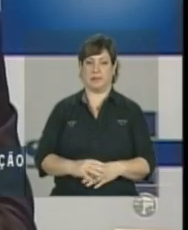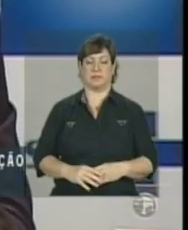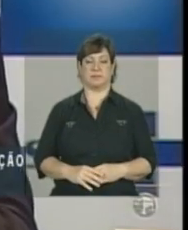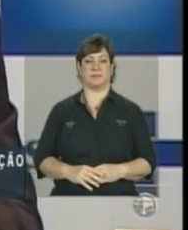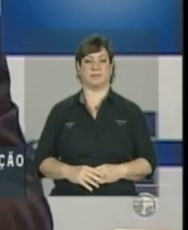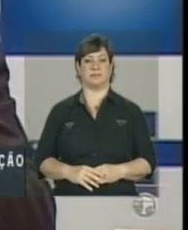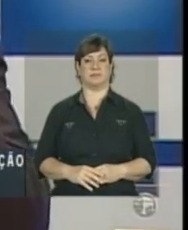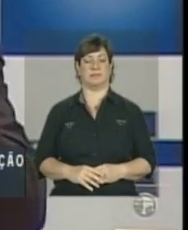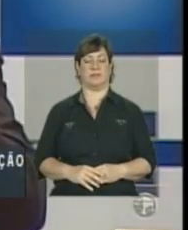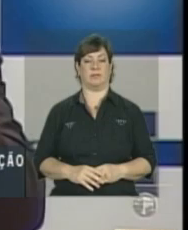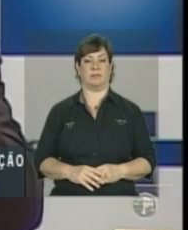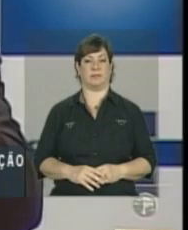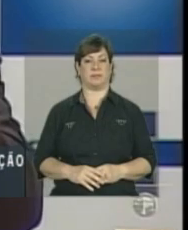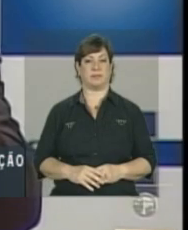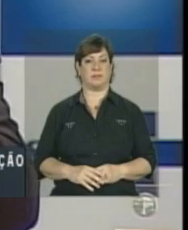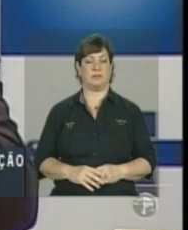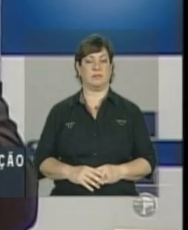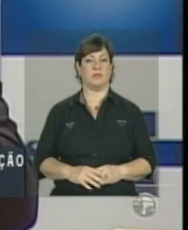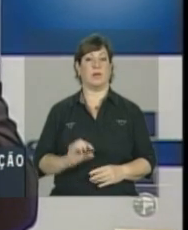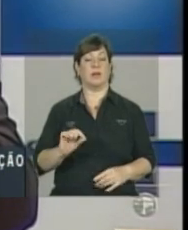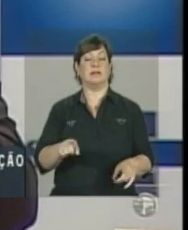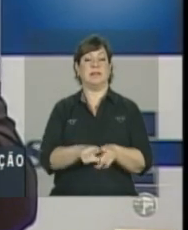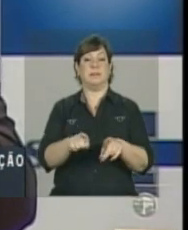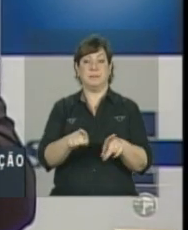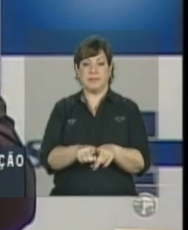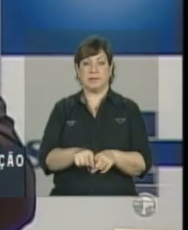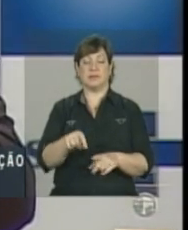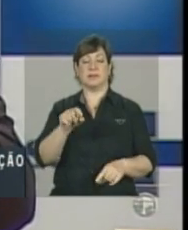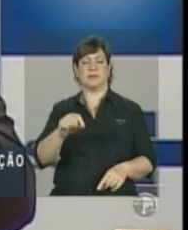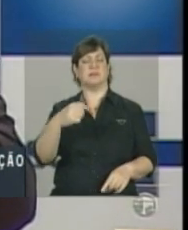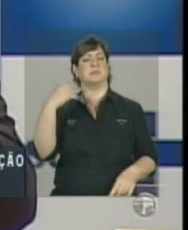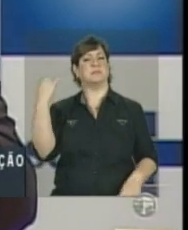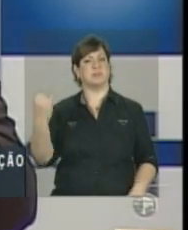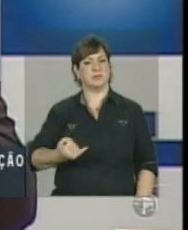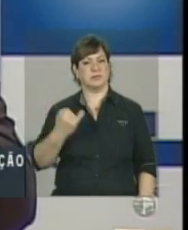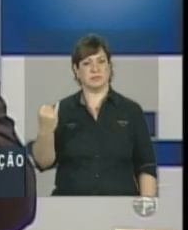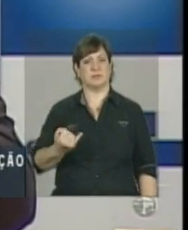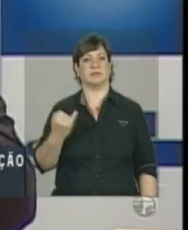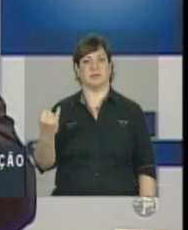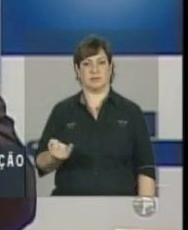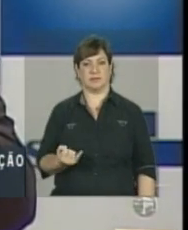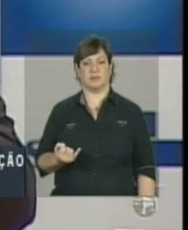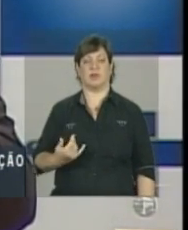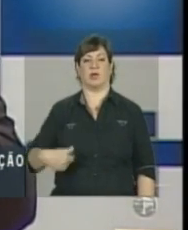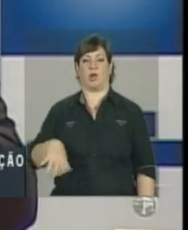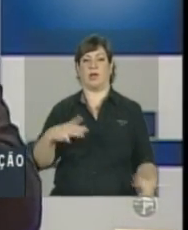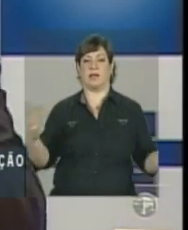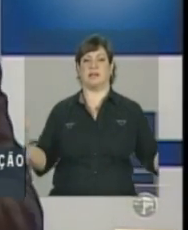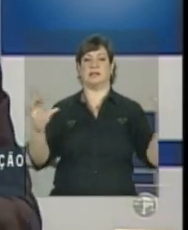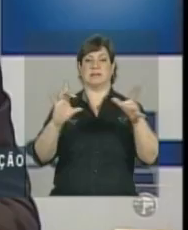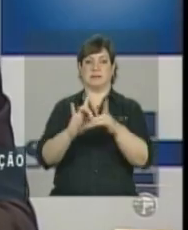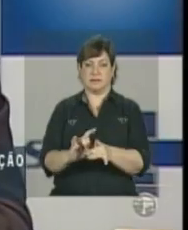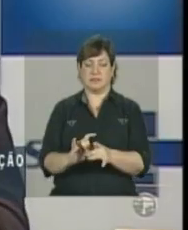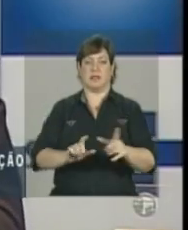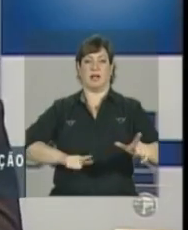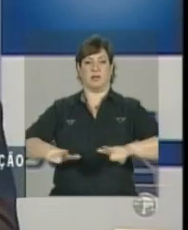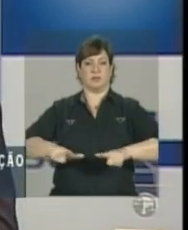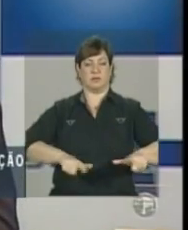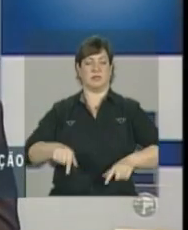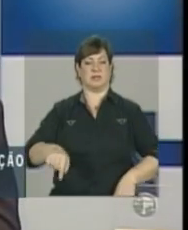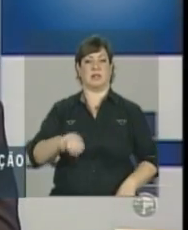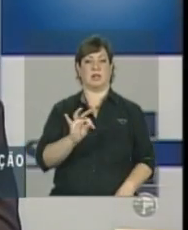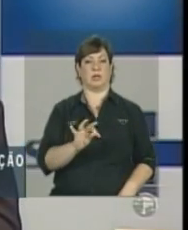Segundo, o quanto é importante, cada vez mais, integrarmos as ações da